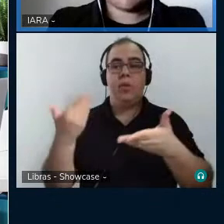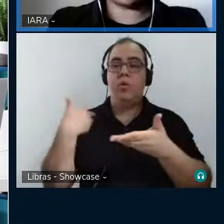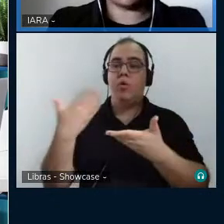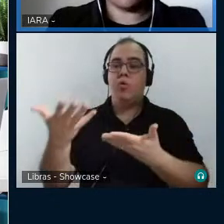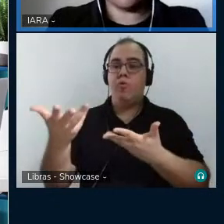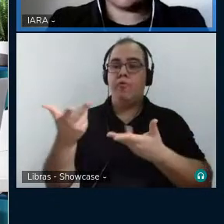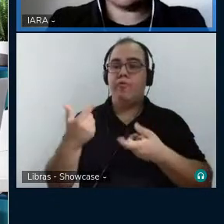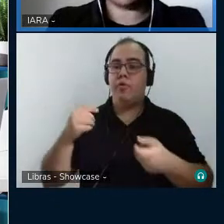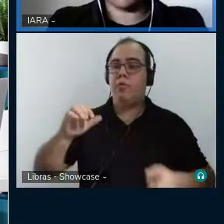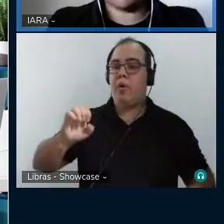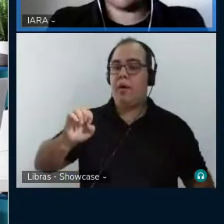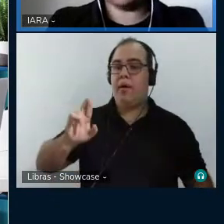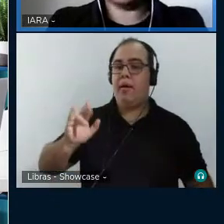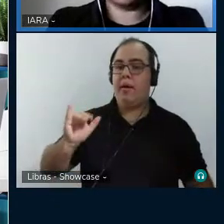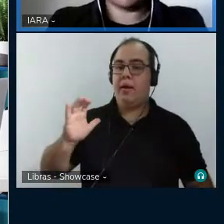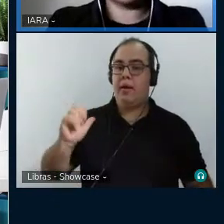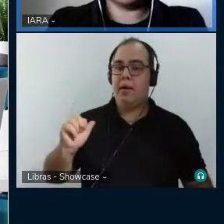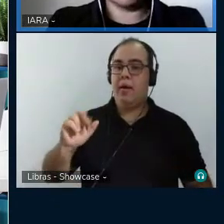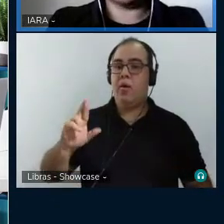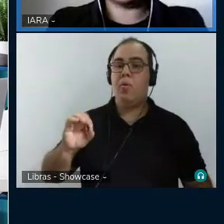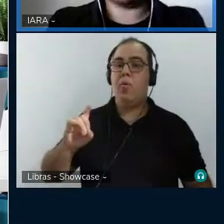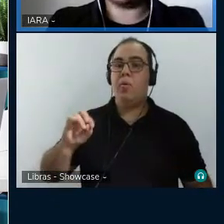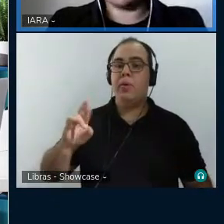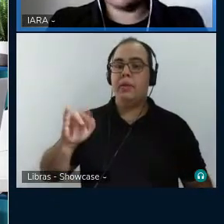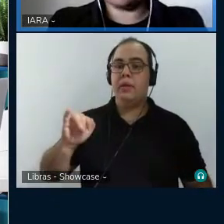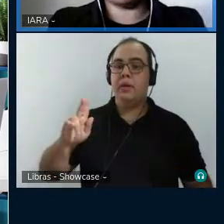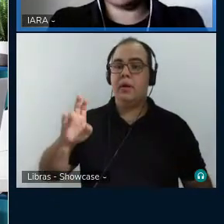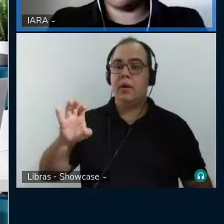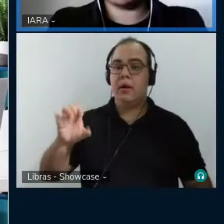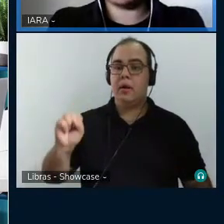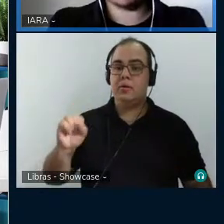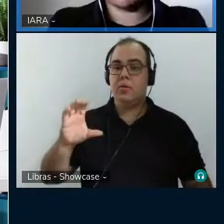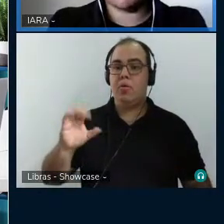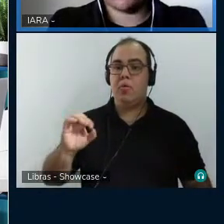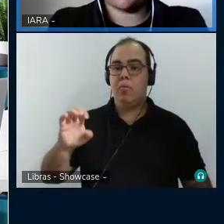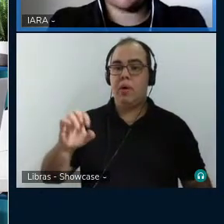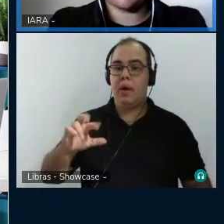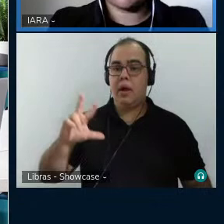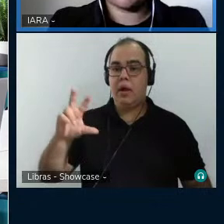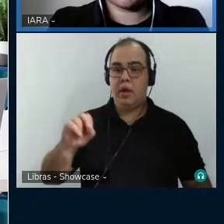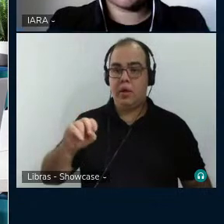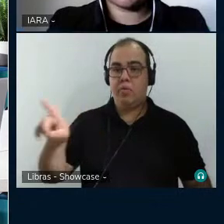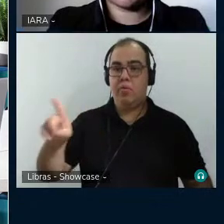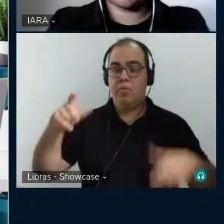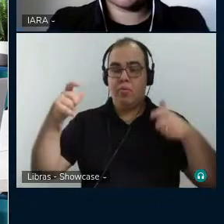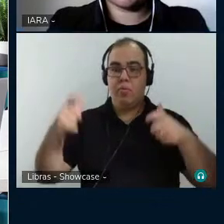Érica Rodrigues Coelho, do campus de Muriaé, para fazer a apresentação.